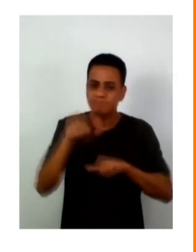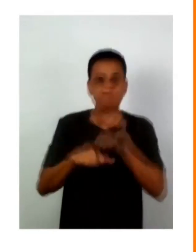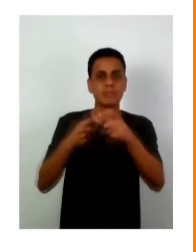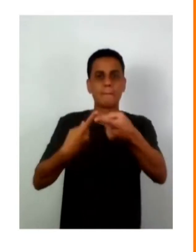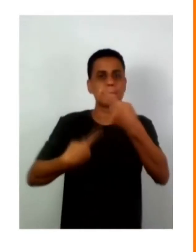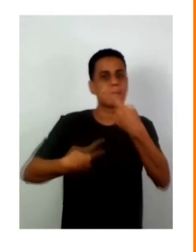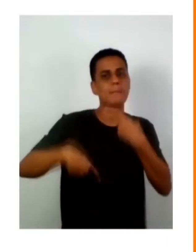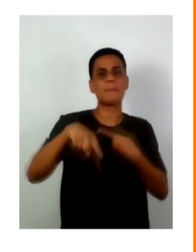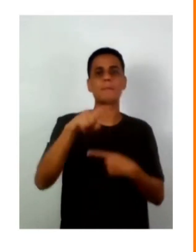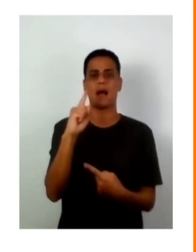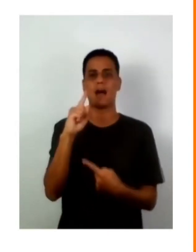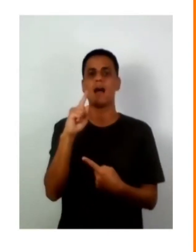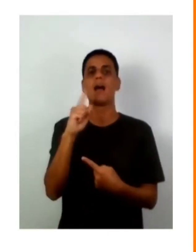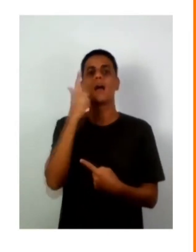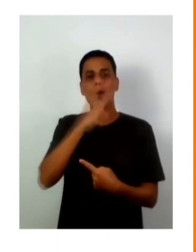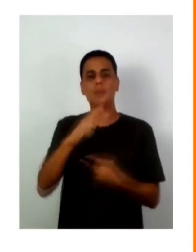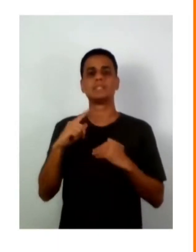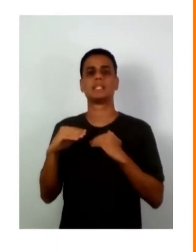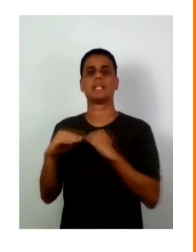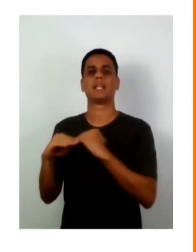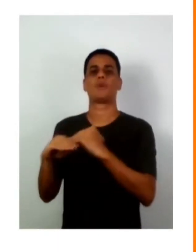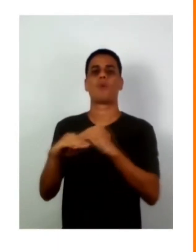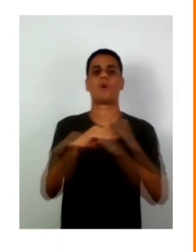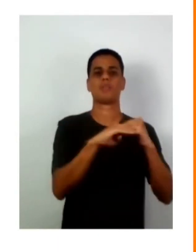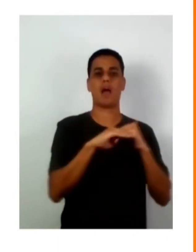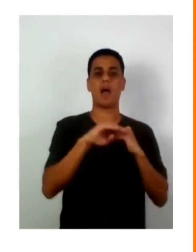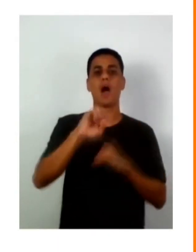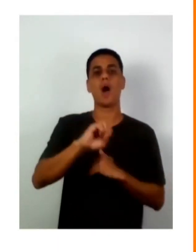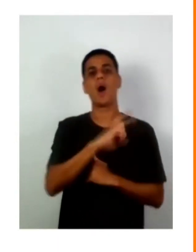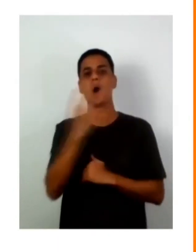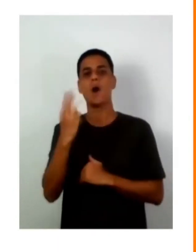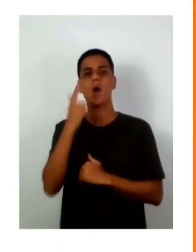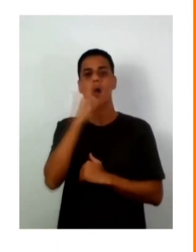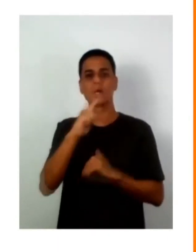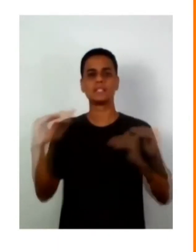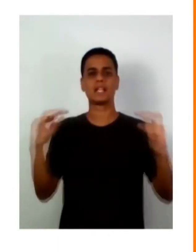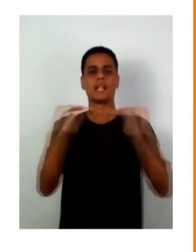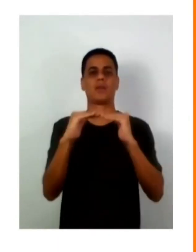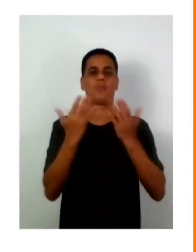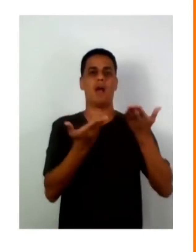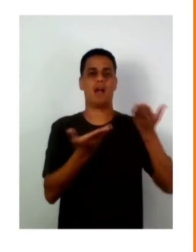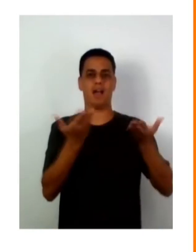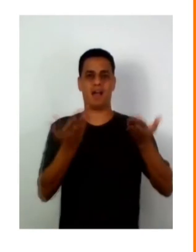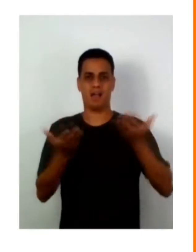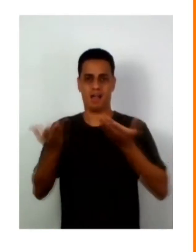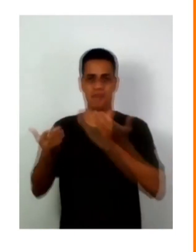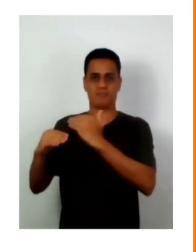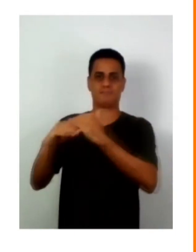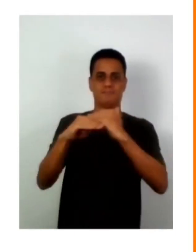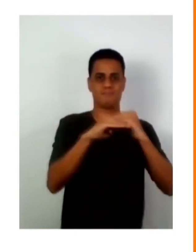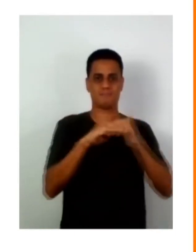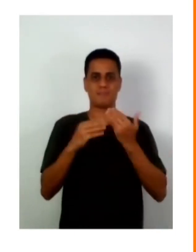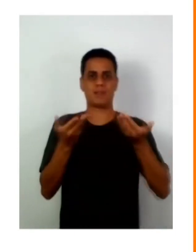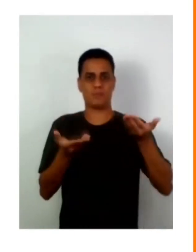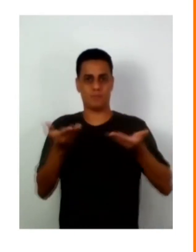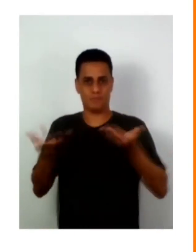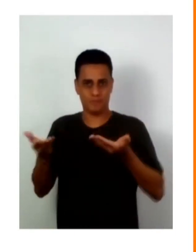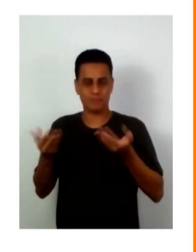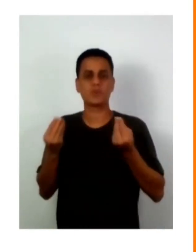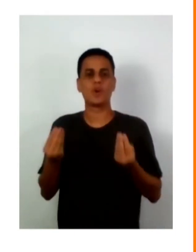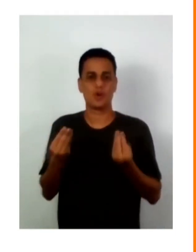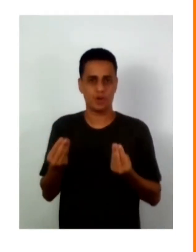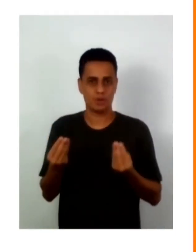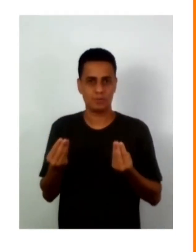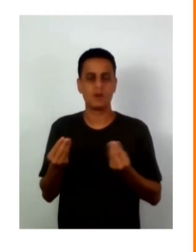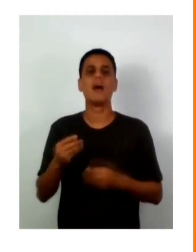alterar os sistemas para gerar mais igualdade e equidade e, nesse contexto, é fundamental. E o